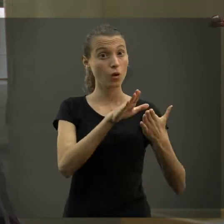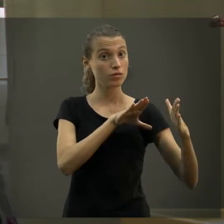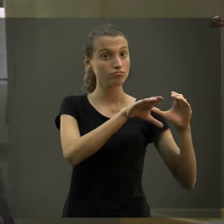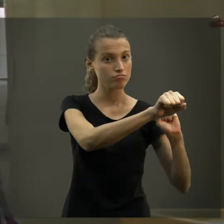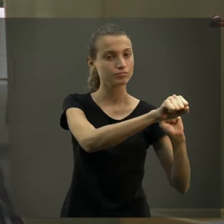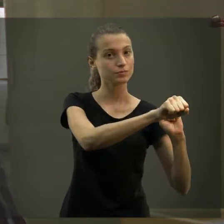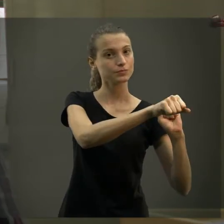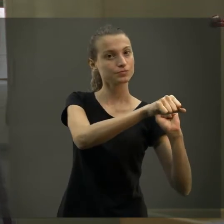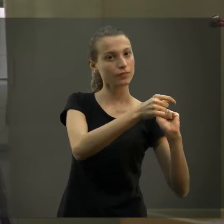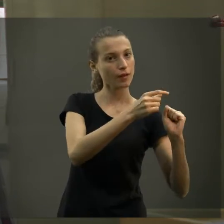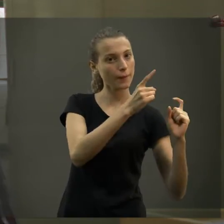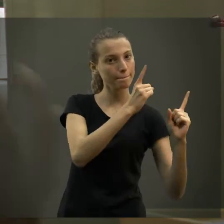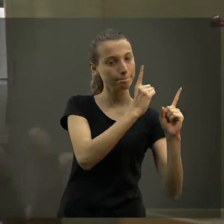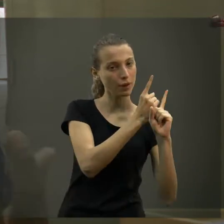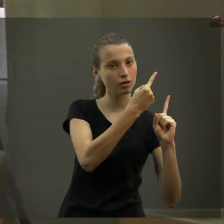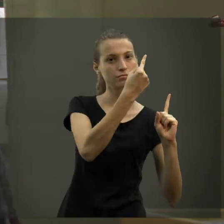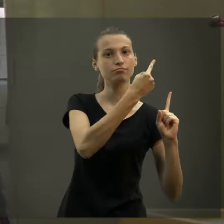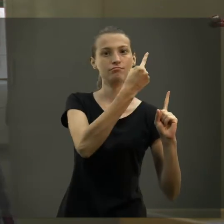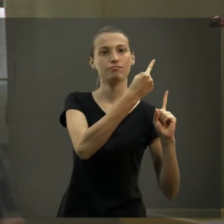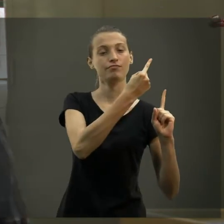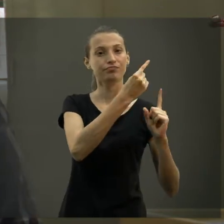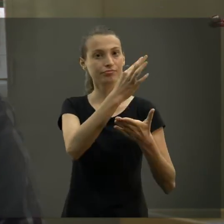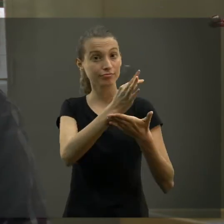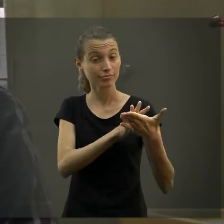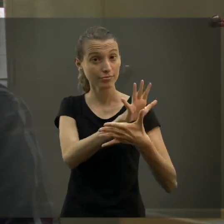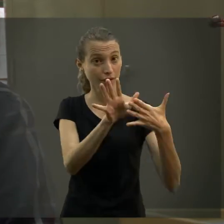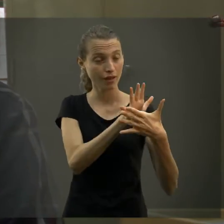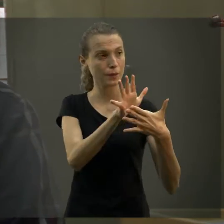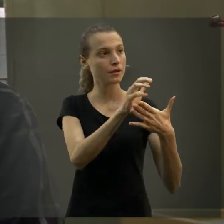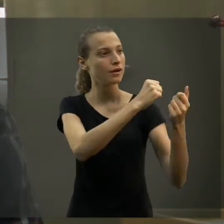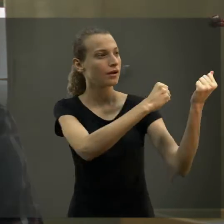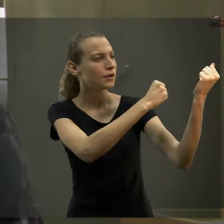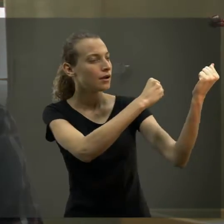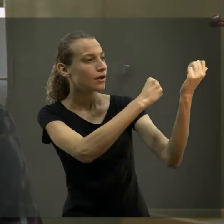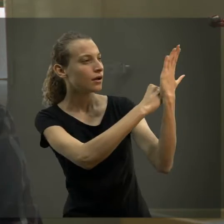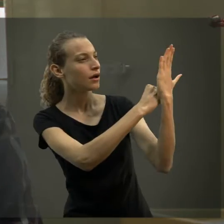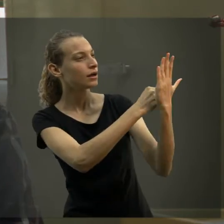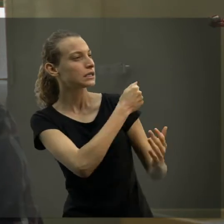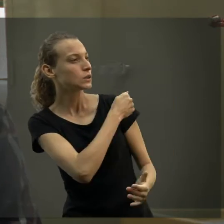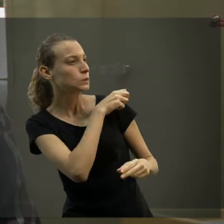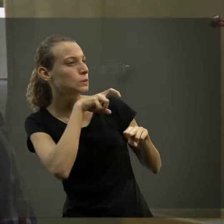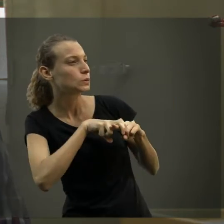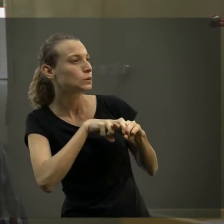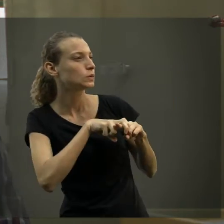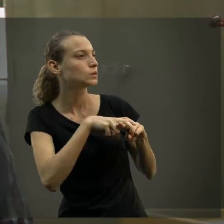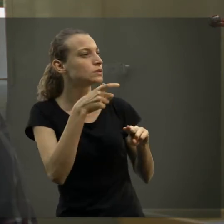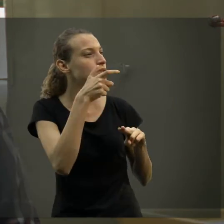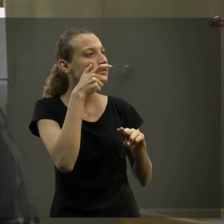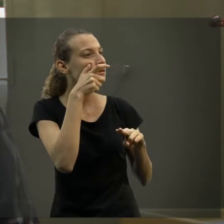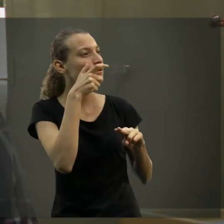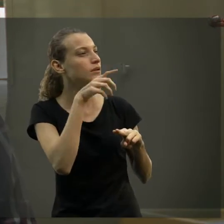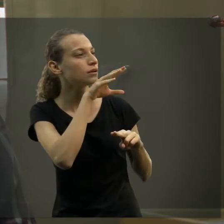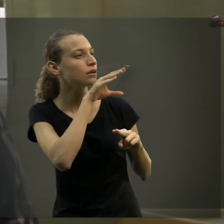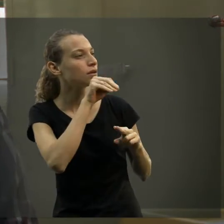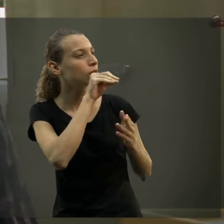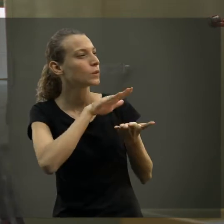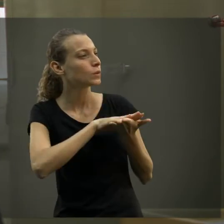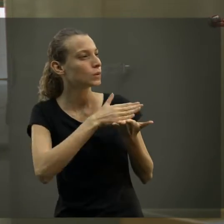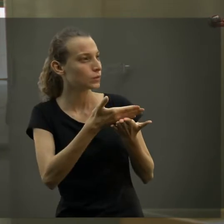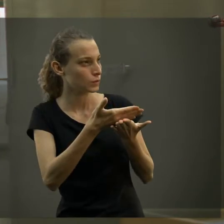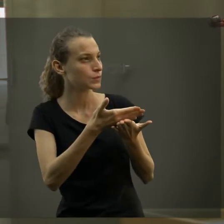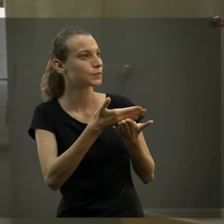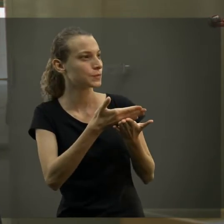observassem a si antes e depois do processo formativo. Eu filmei os alunos